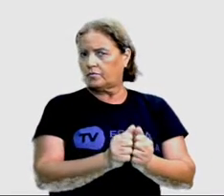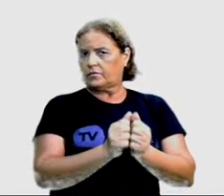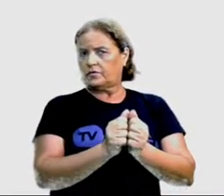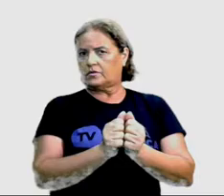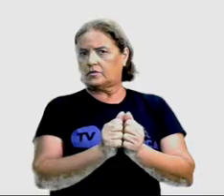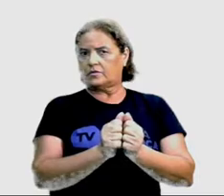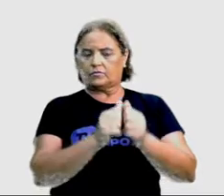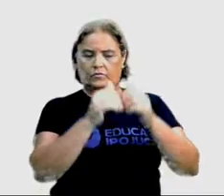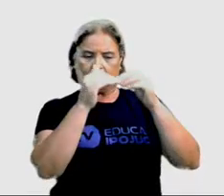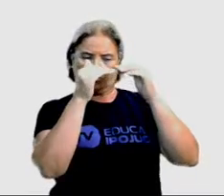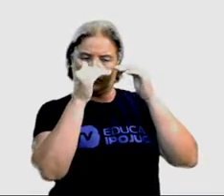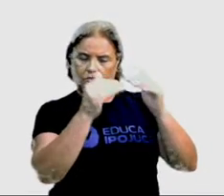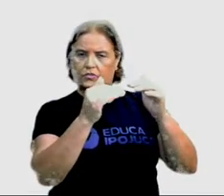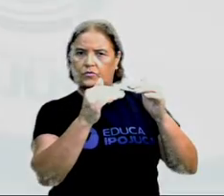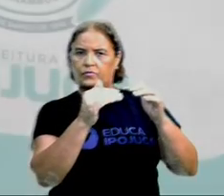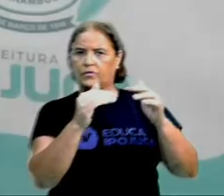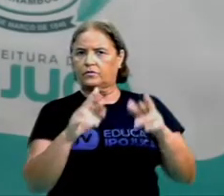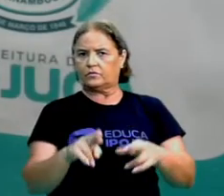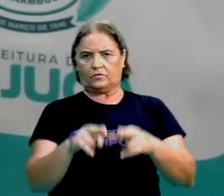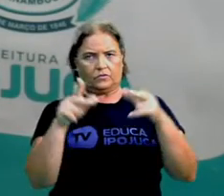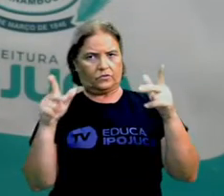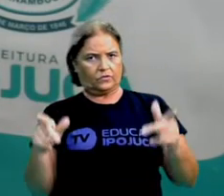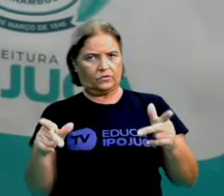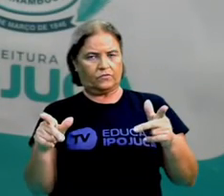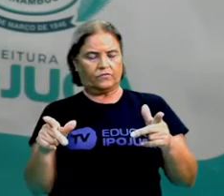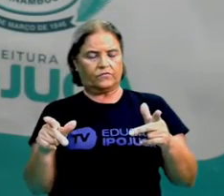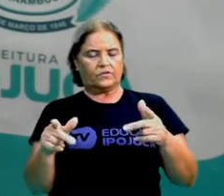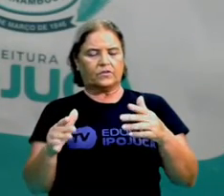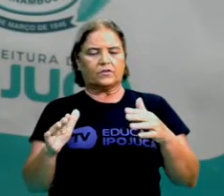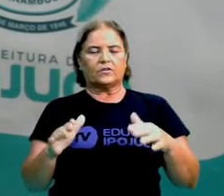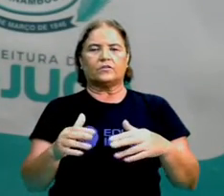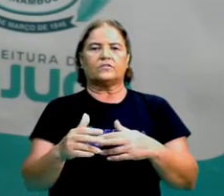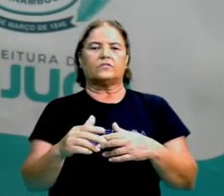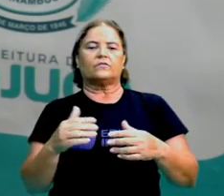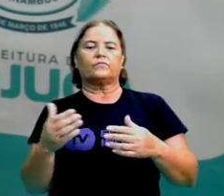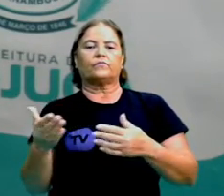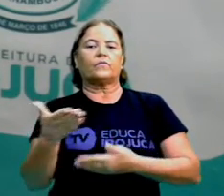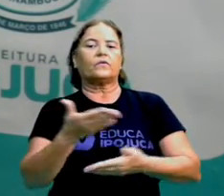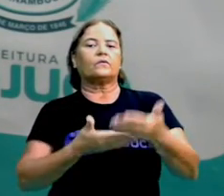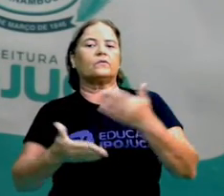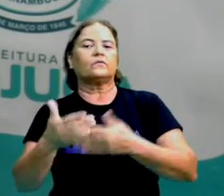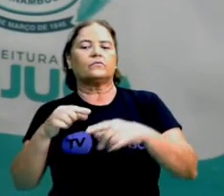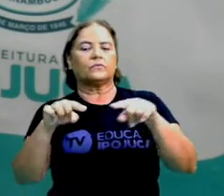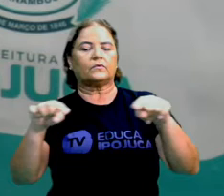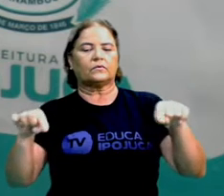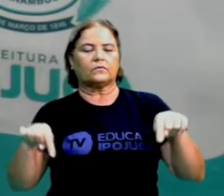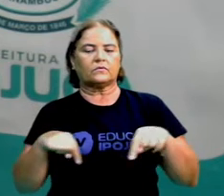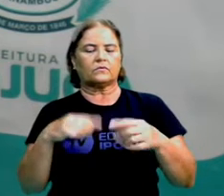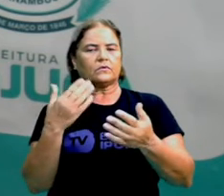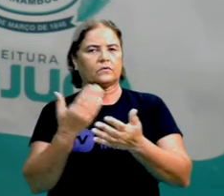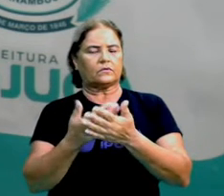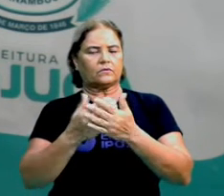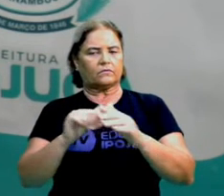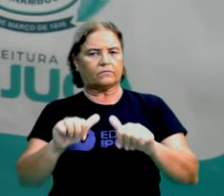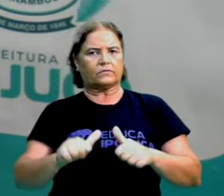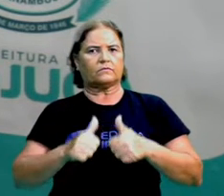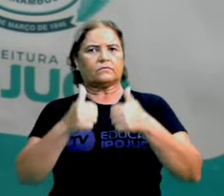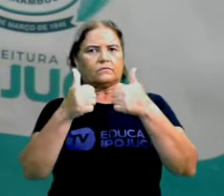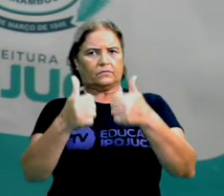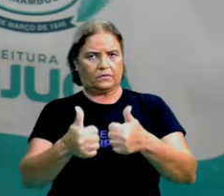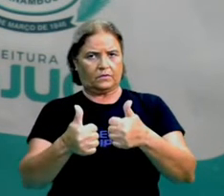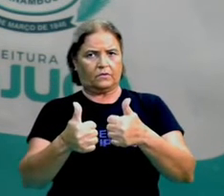a aprendizagem já vai fluir melhor, as relações na sala de aula também vai ser bem mais legal,